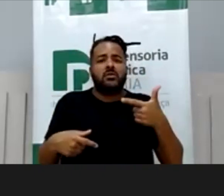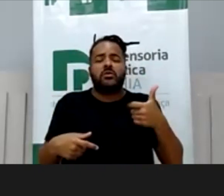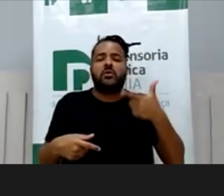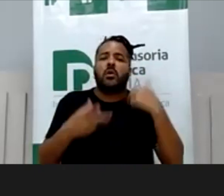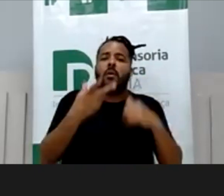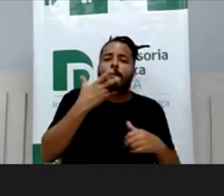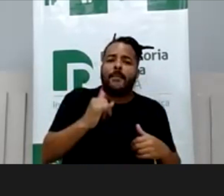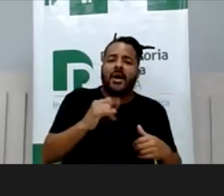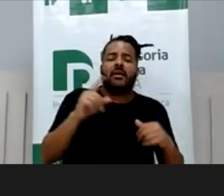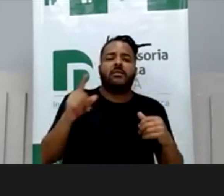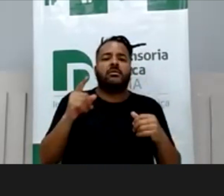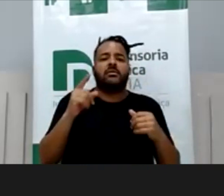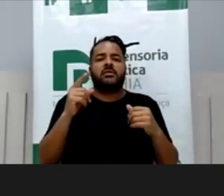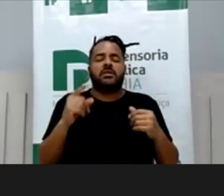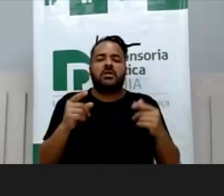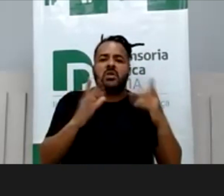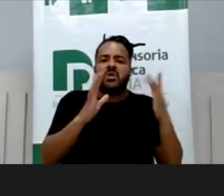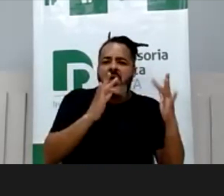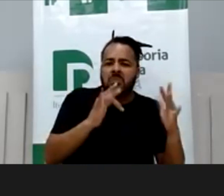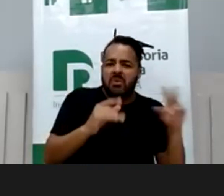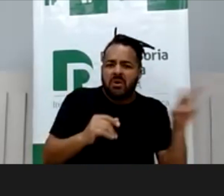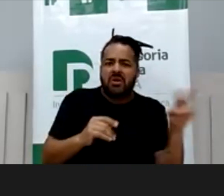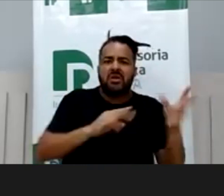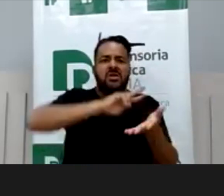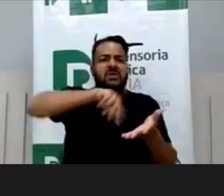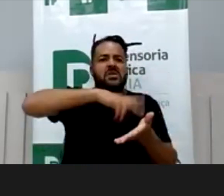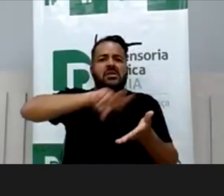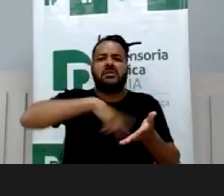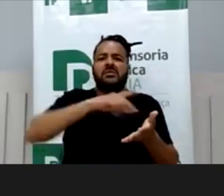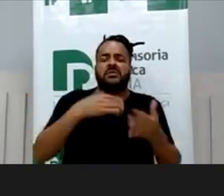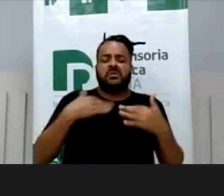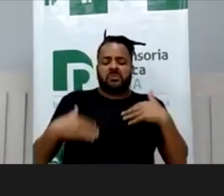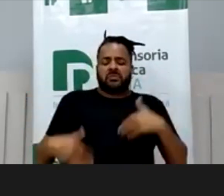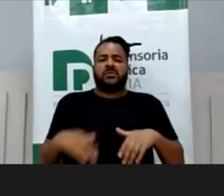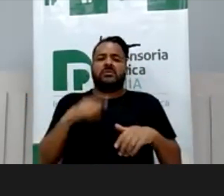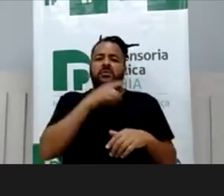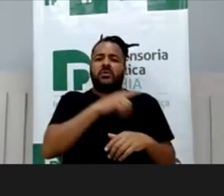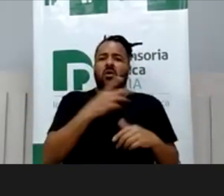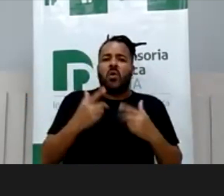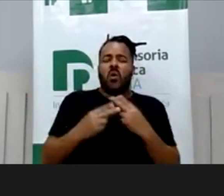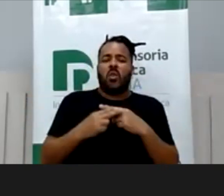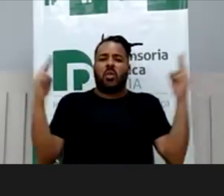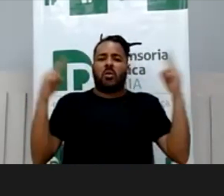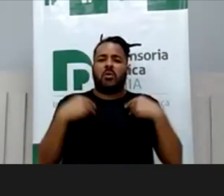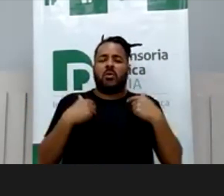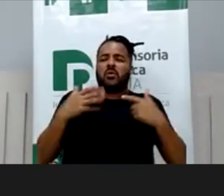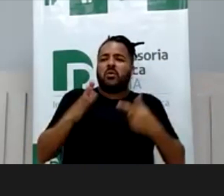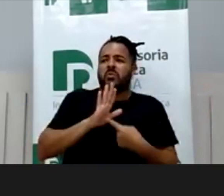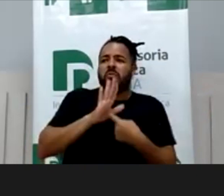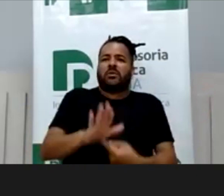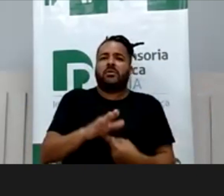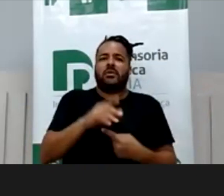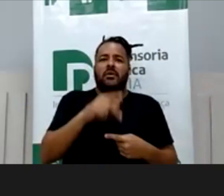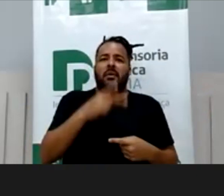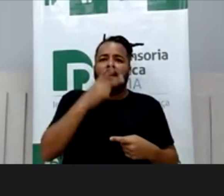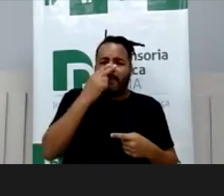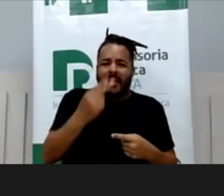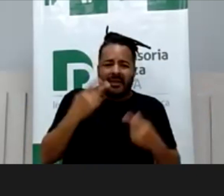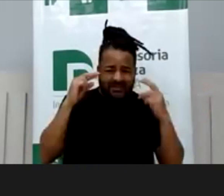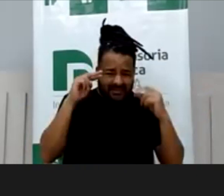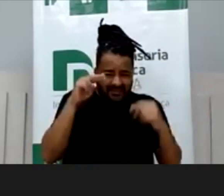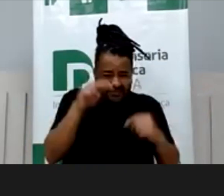apresentou o namorado dela, ela dançando de uma forma sexual e a gente vê e às vezes a gente fica parecendo que é normal.